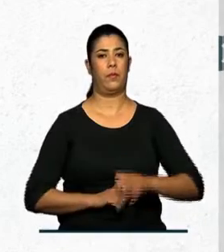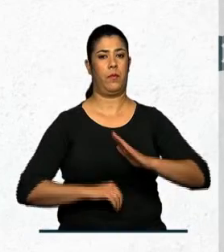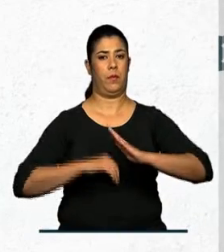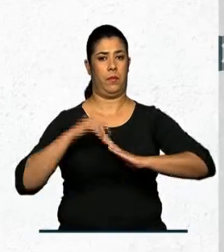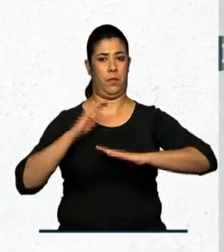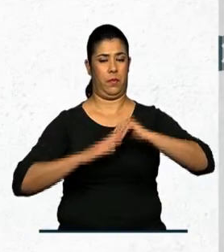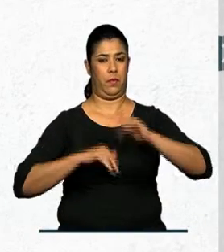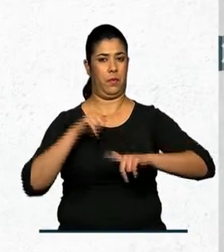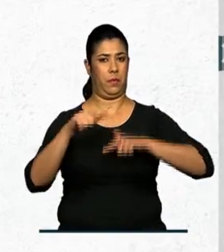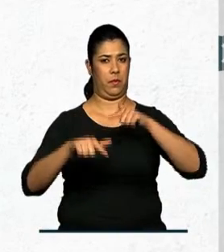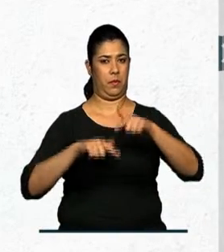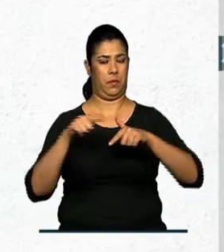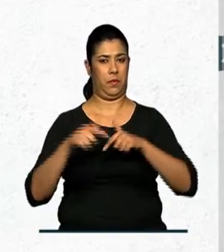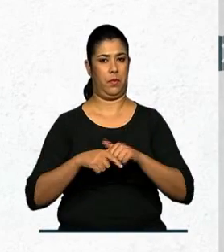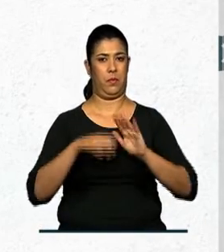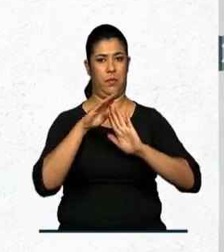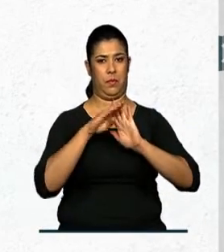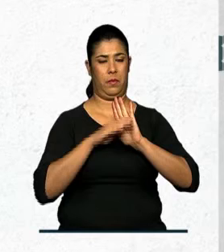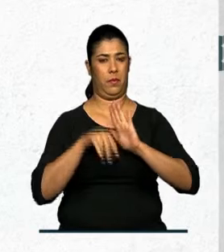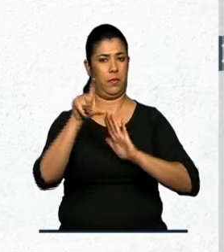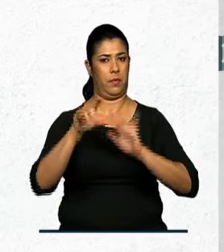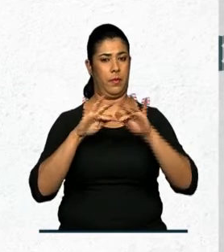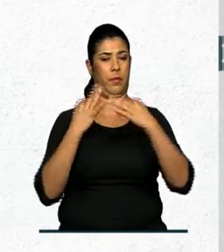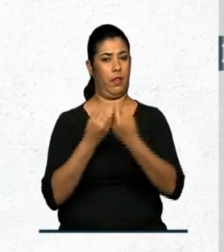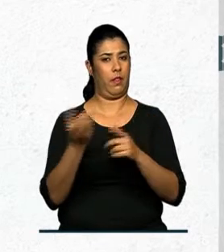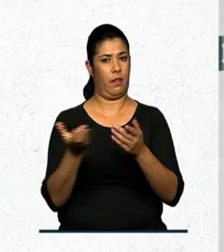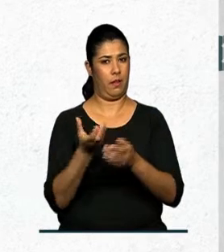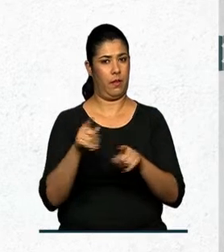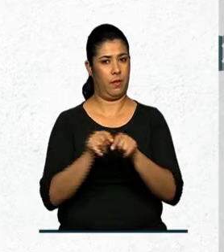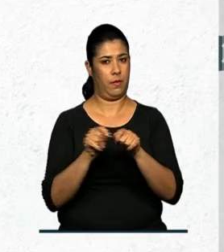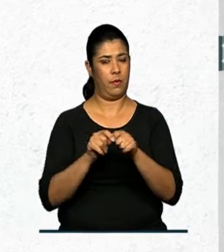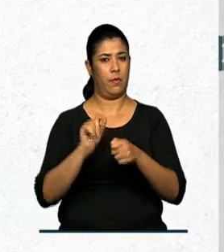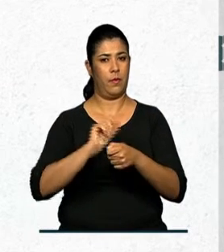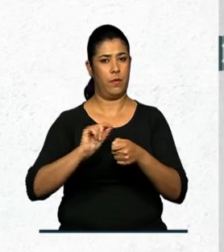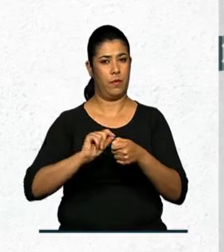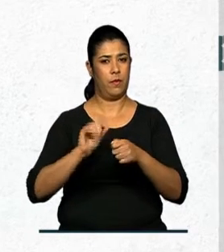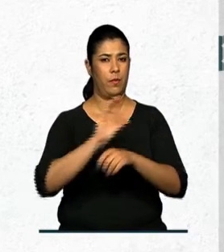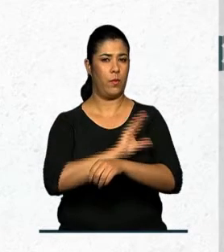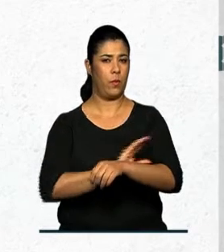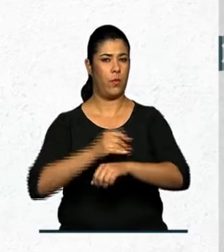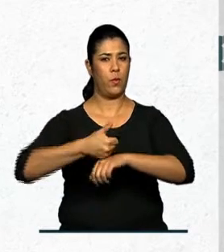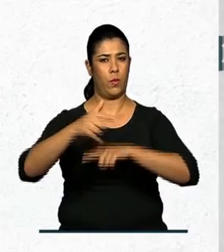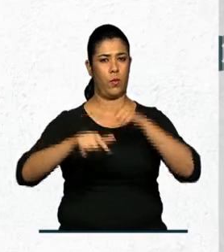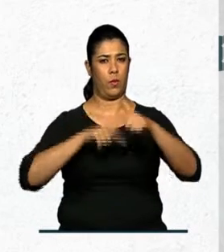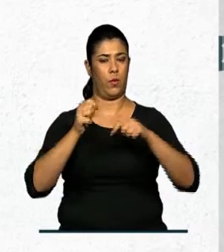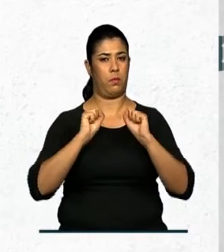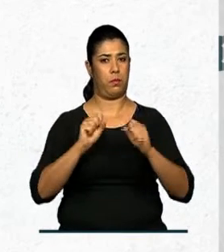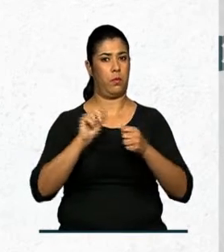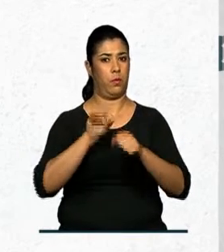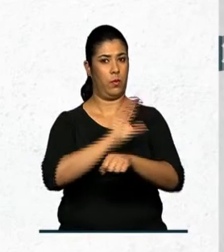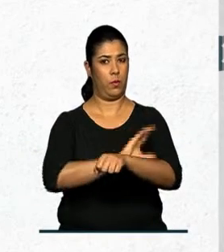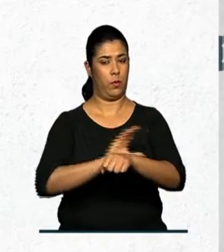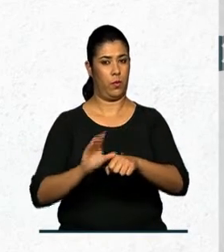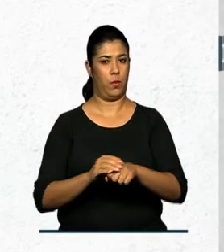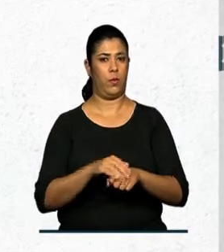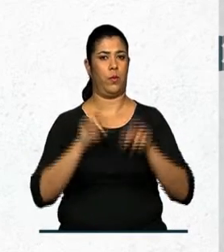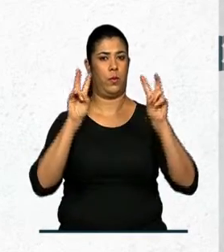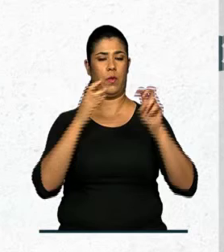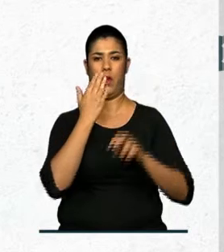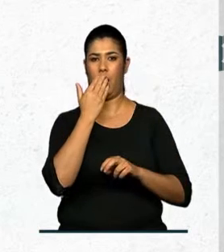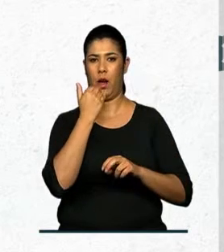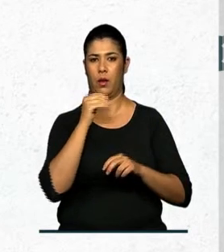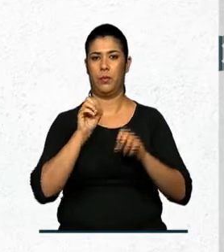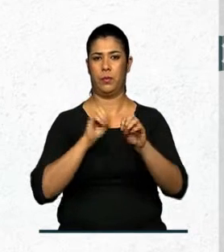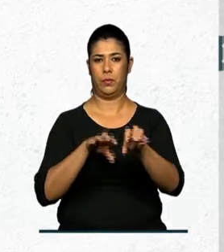Profissionais que atuam no programa Bolsa Família e queiram aperfeiçoar seus trabalhos podem participar do curso Educação Alimentar e